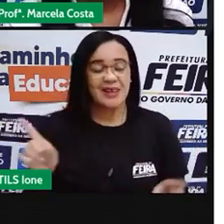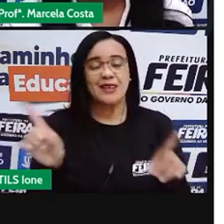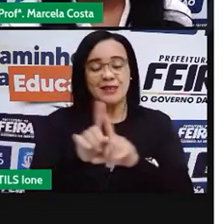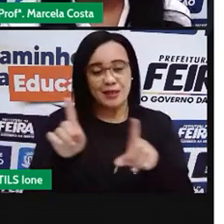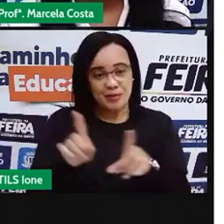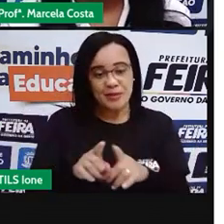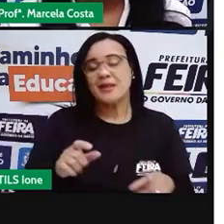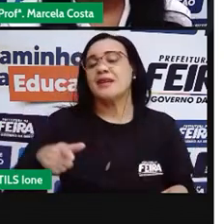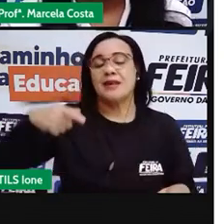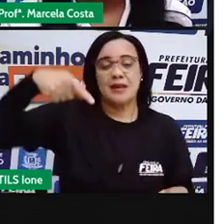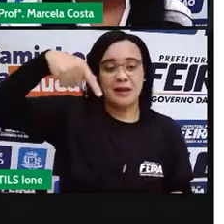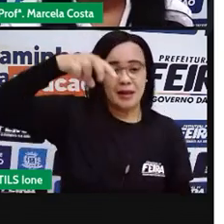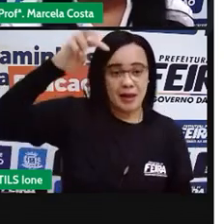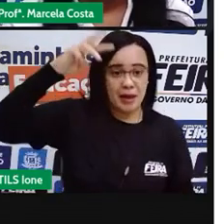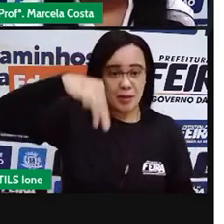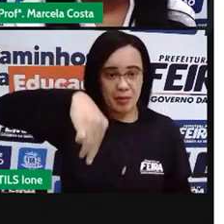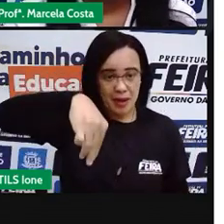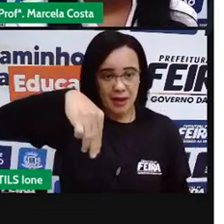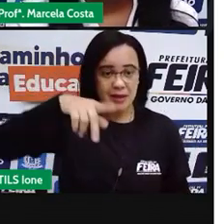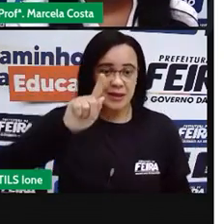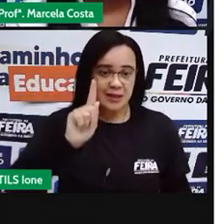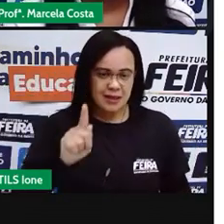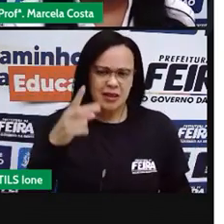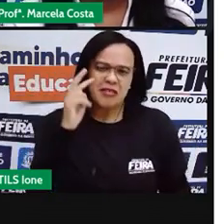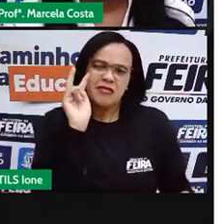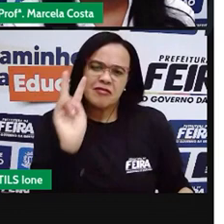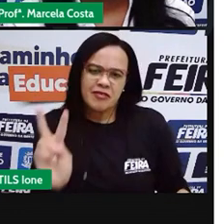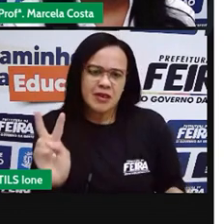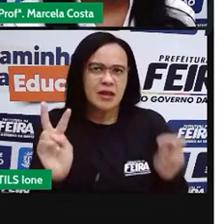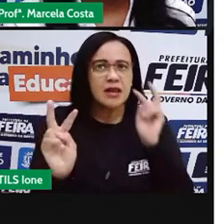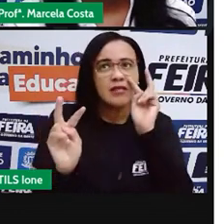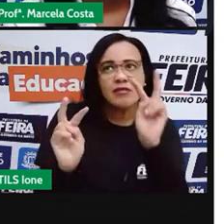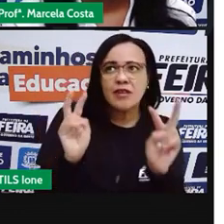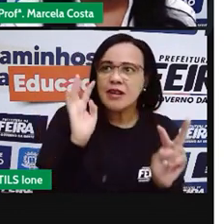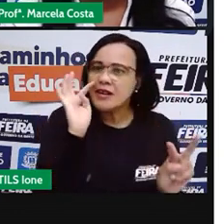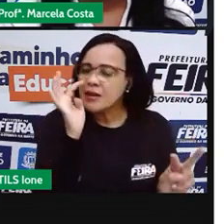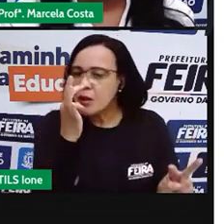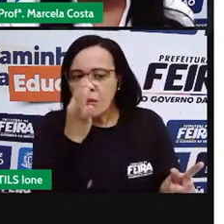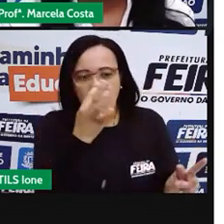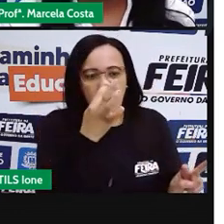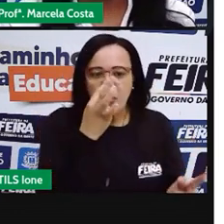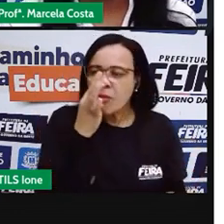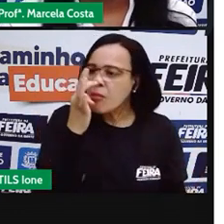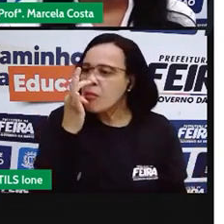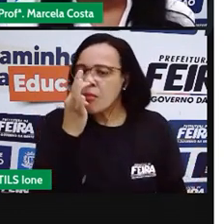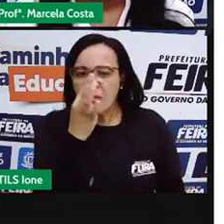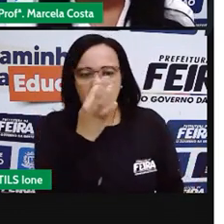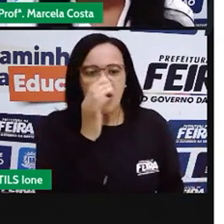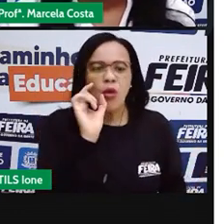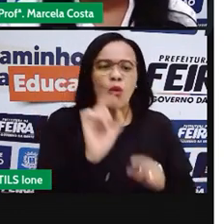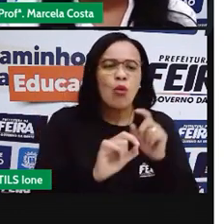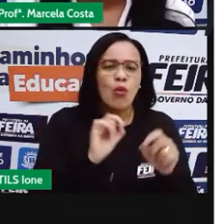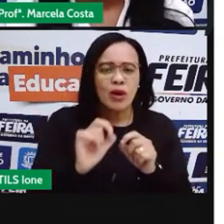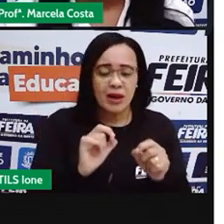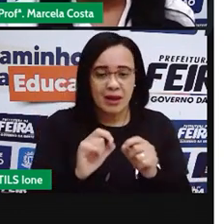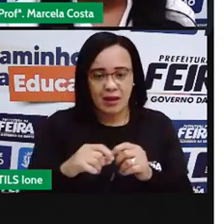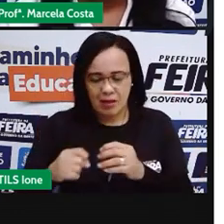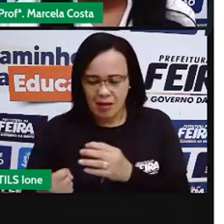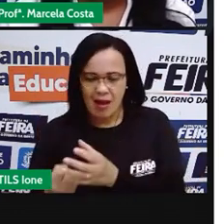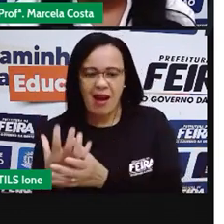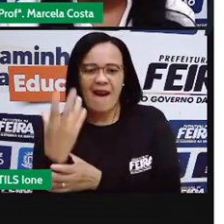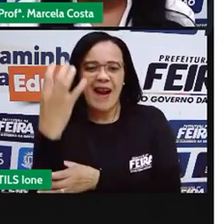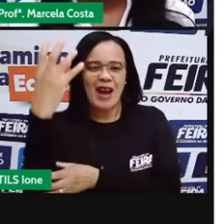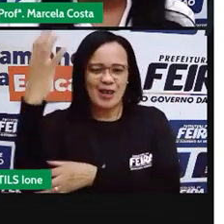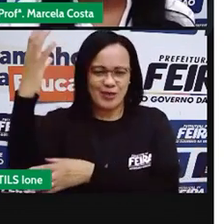você vai observar a presença ali de plantas, de